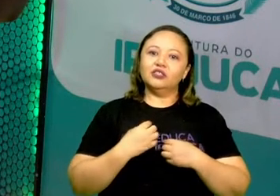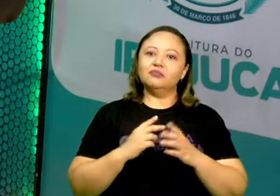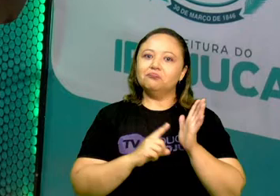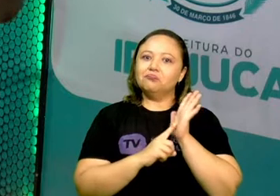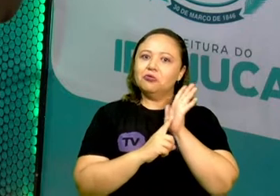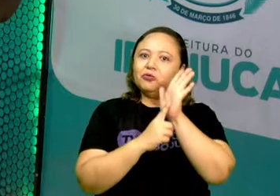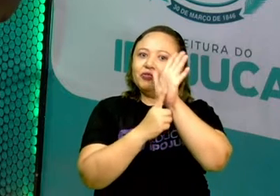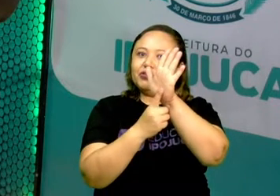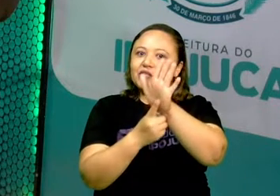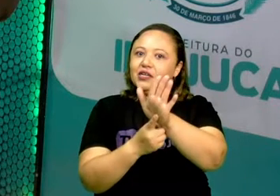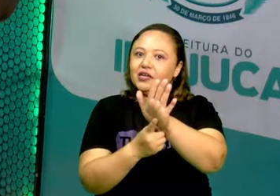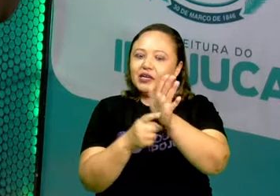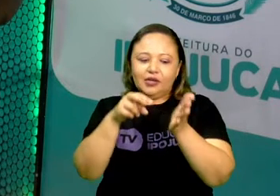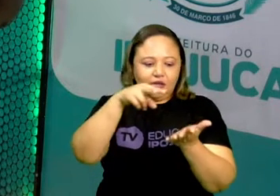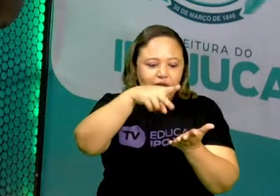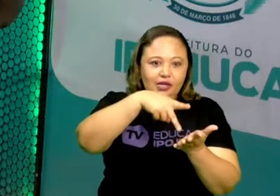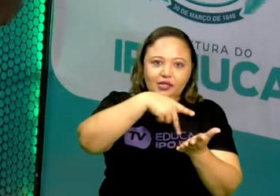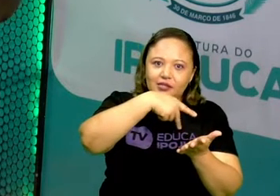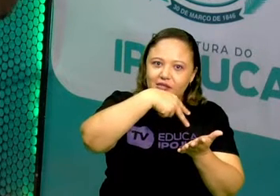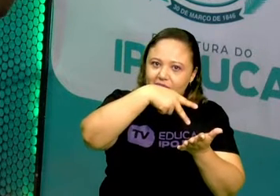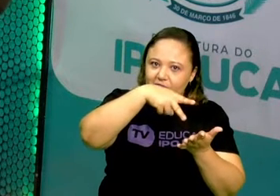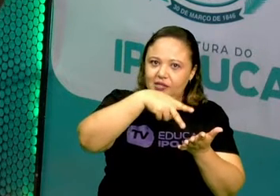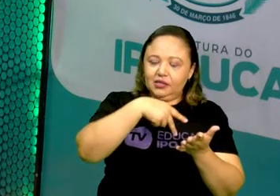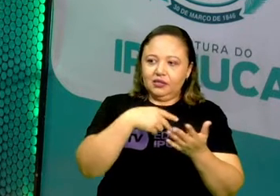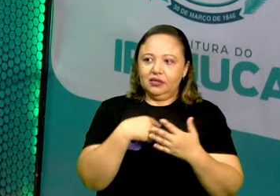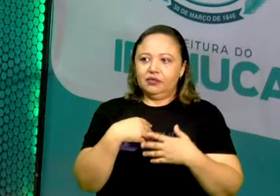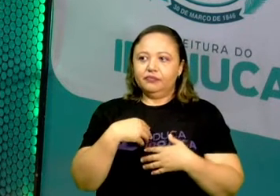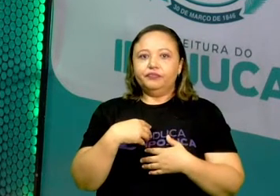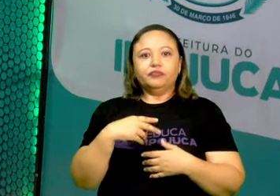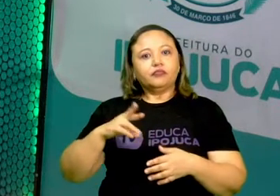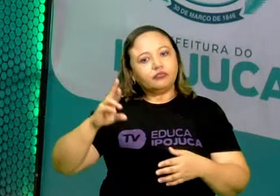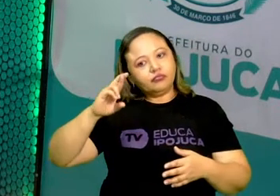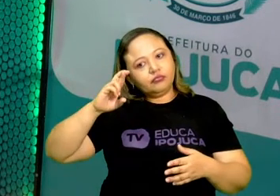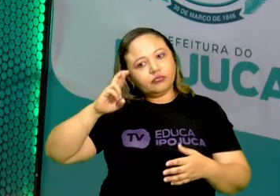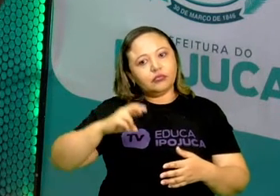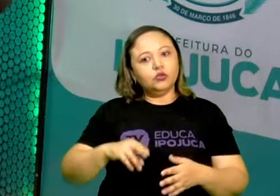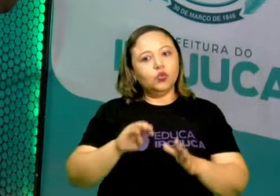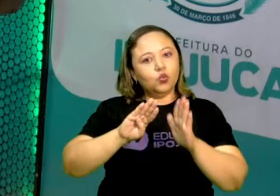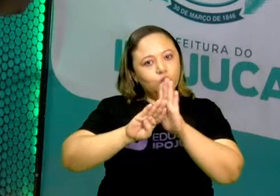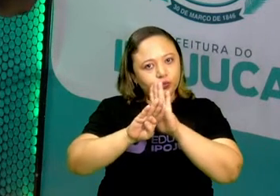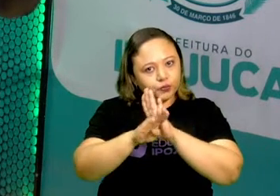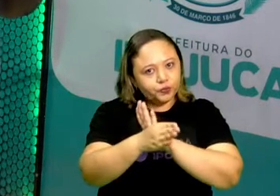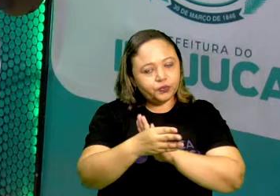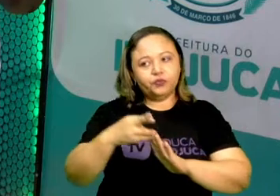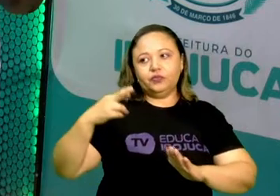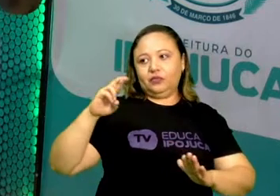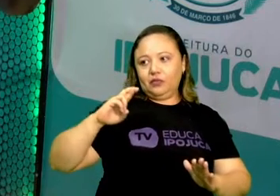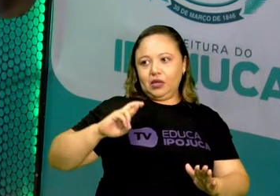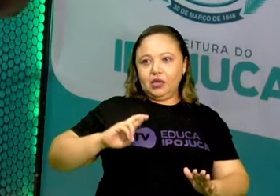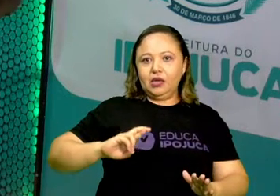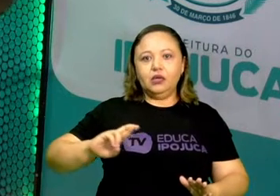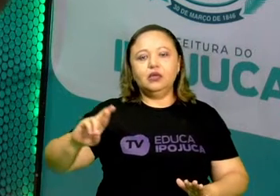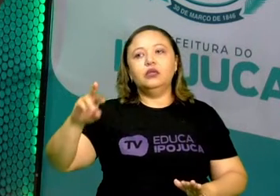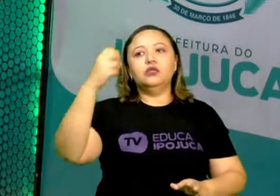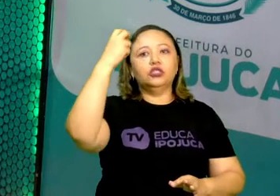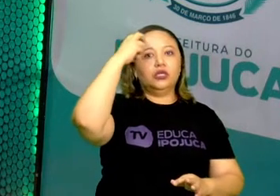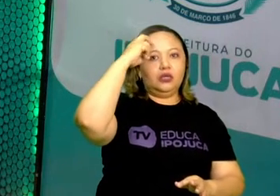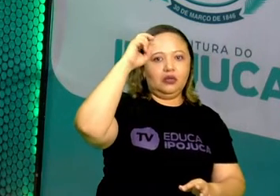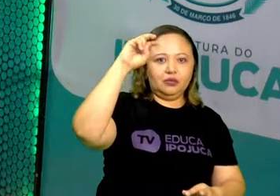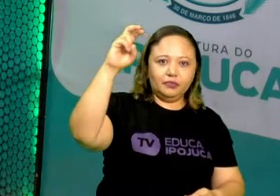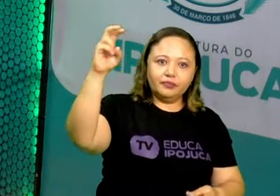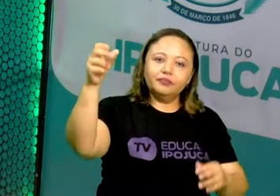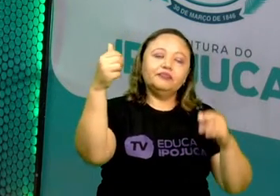vividos através dos costumes, das religiões, da cultura, da arte.